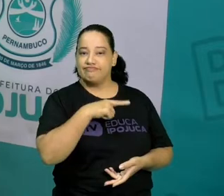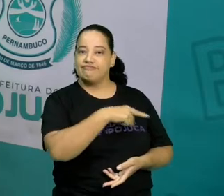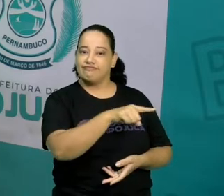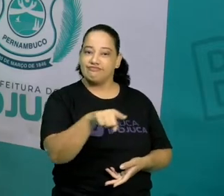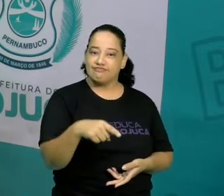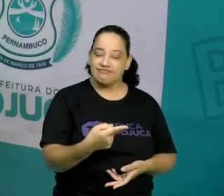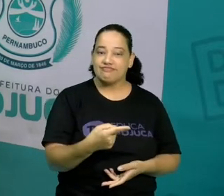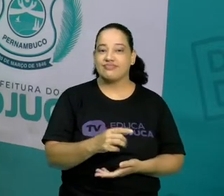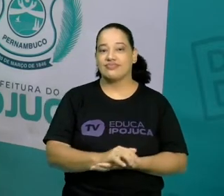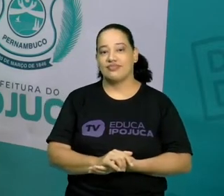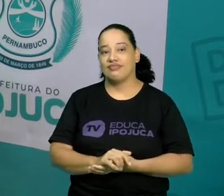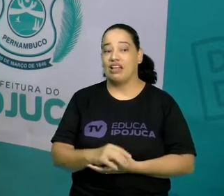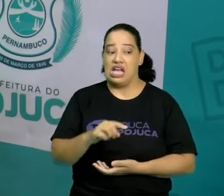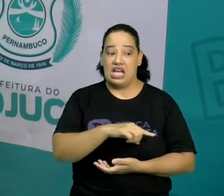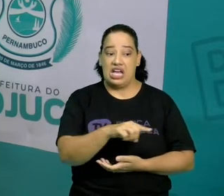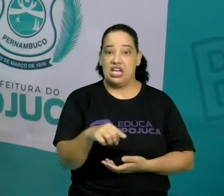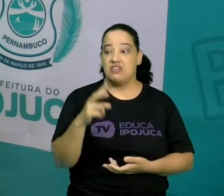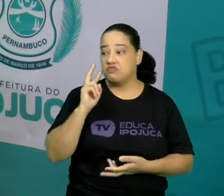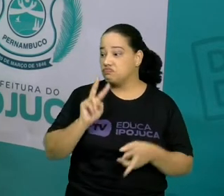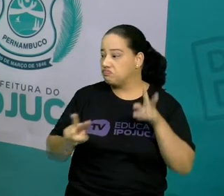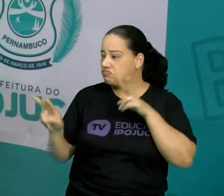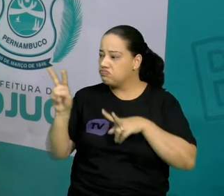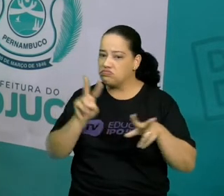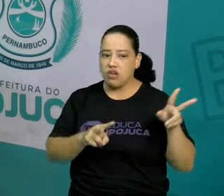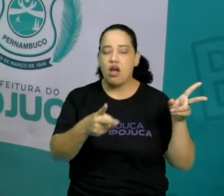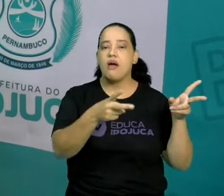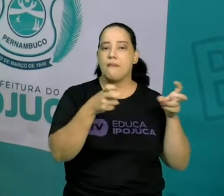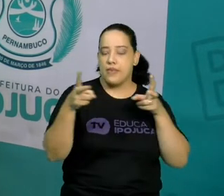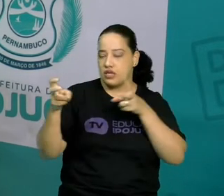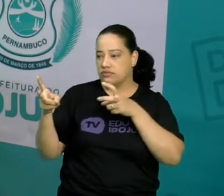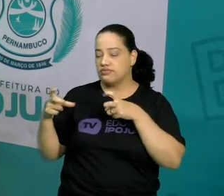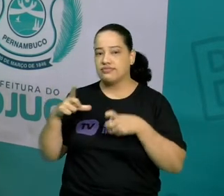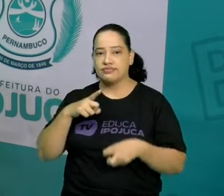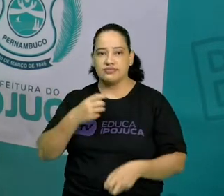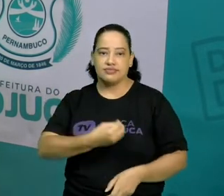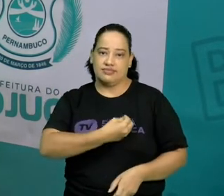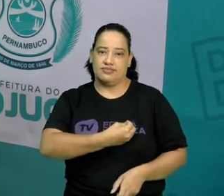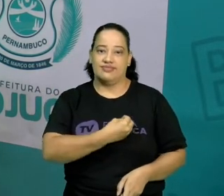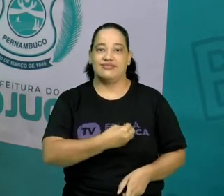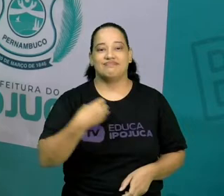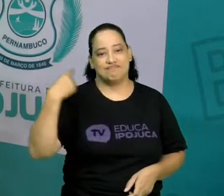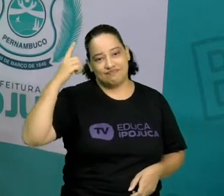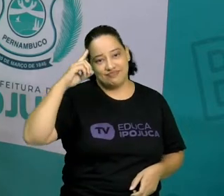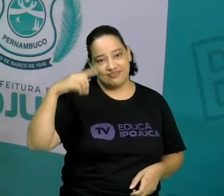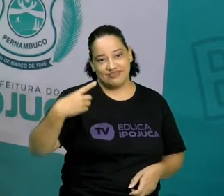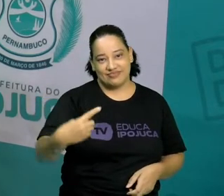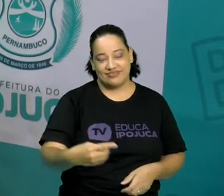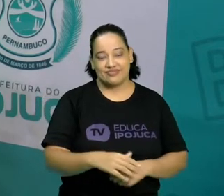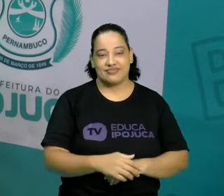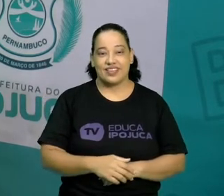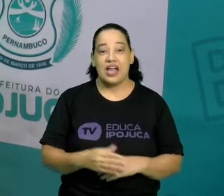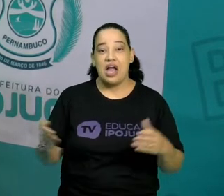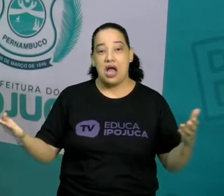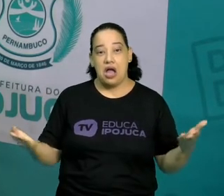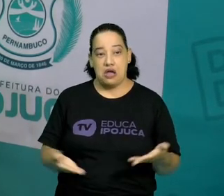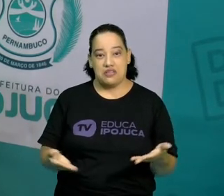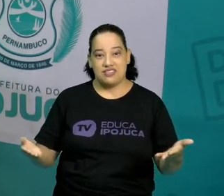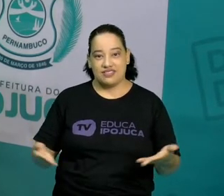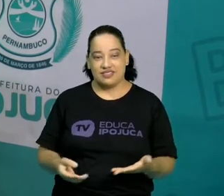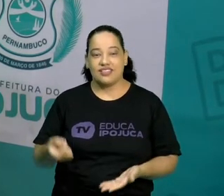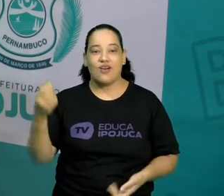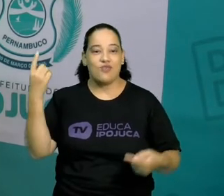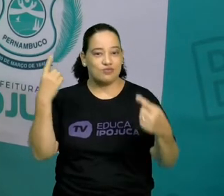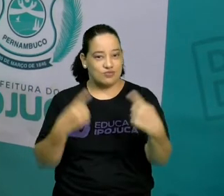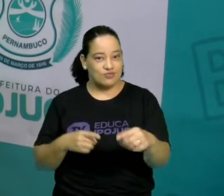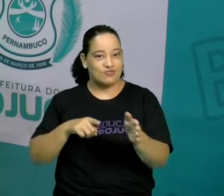ambiente, ou seja, ao nosso redor, no nosso dia a dia. E chegamos, então, ao nosso